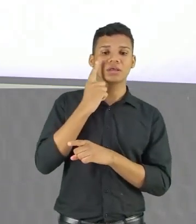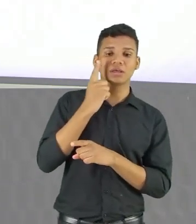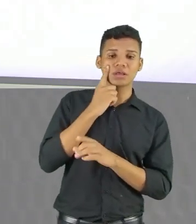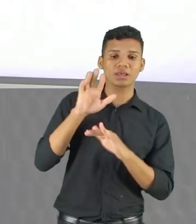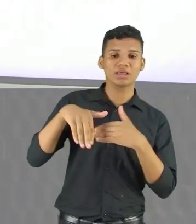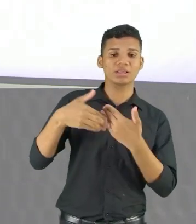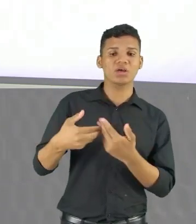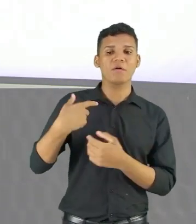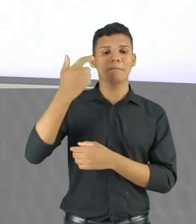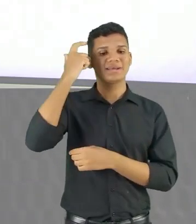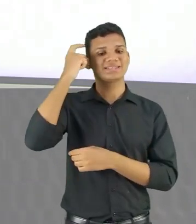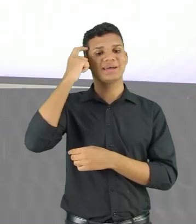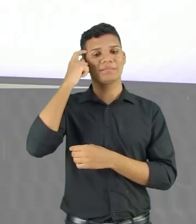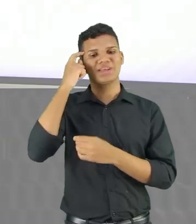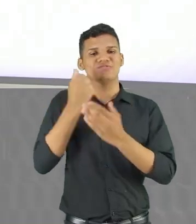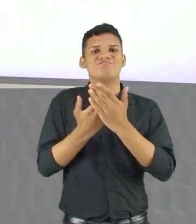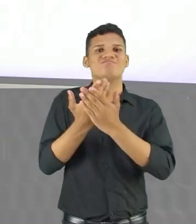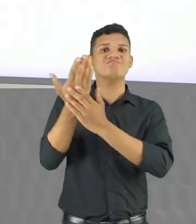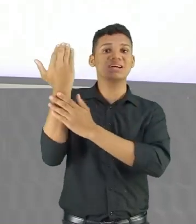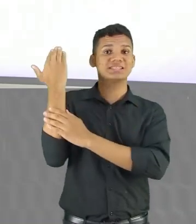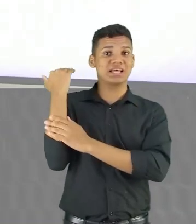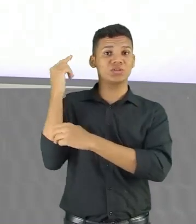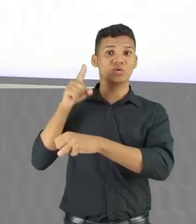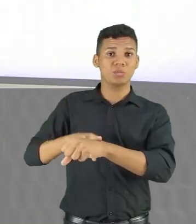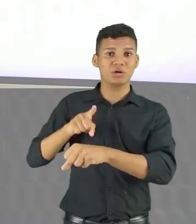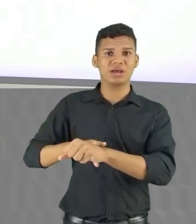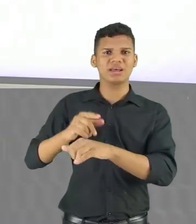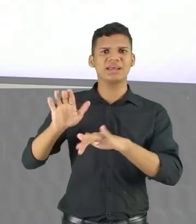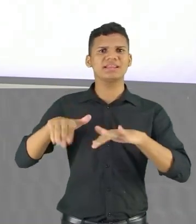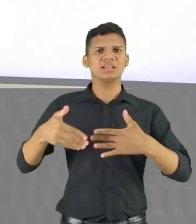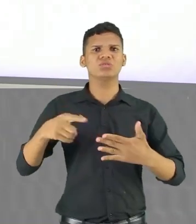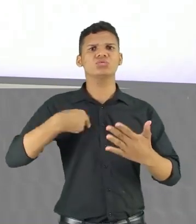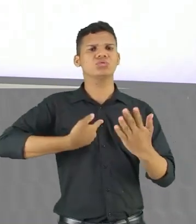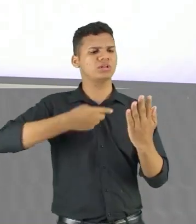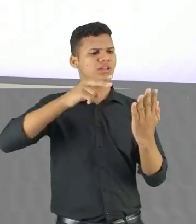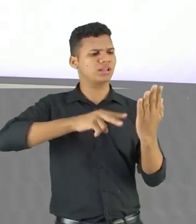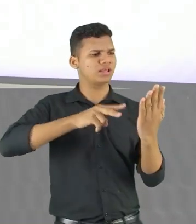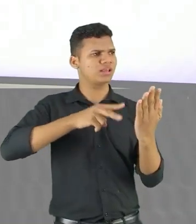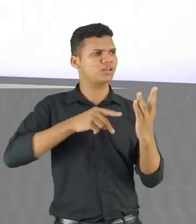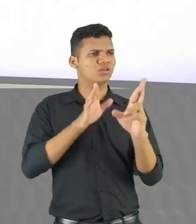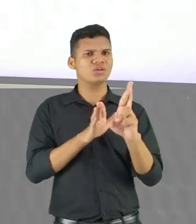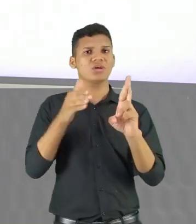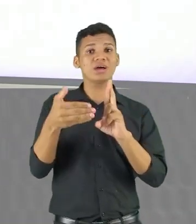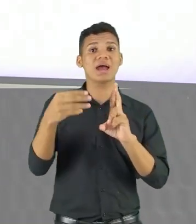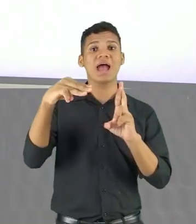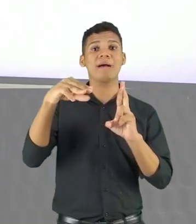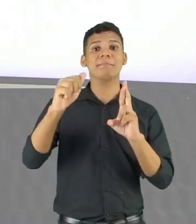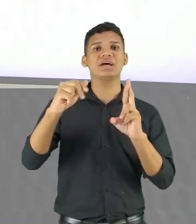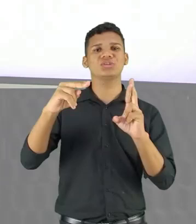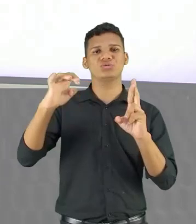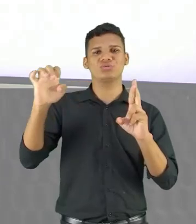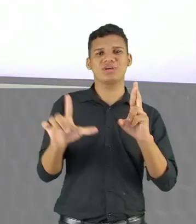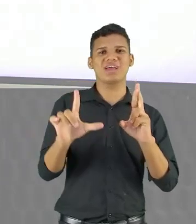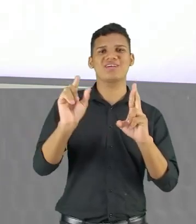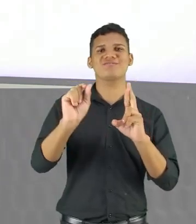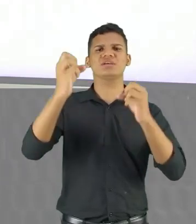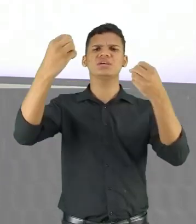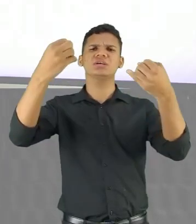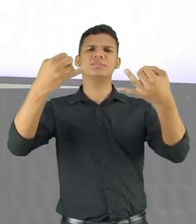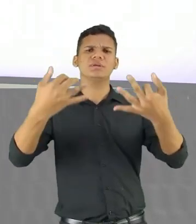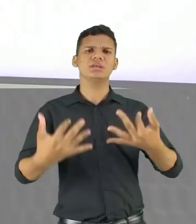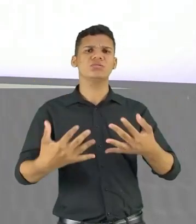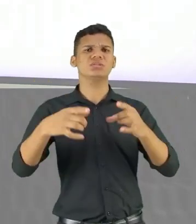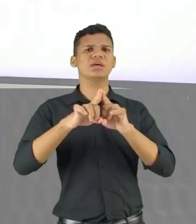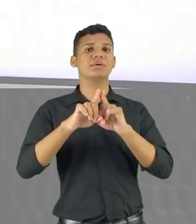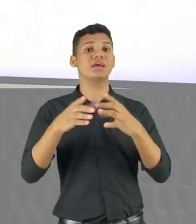predominante na época. Então, quando a gente lê alguma coisa referente a Manuel Bandeira, tratando dessa perspectiva